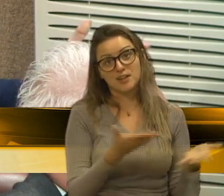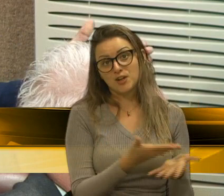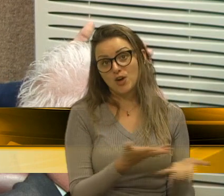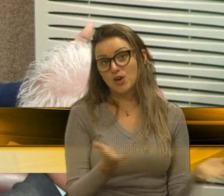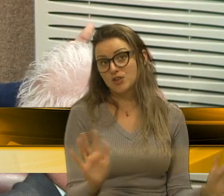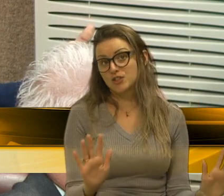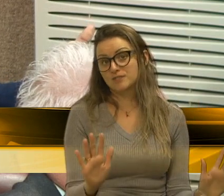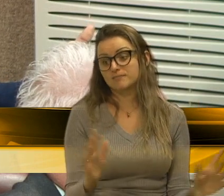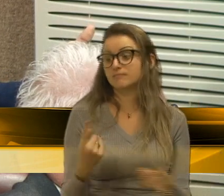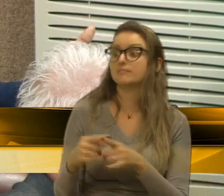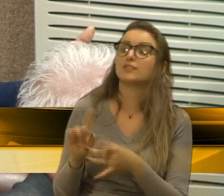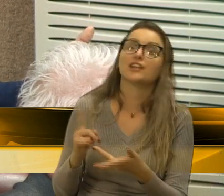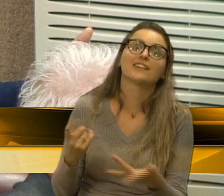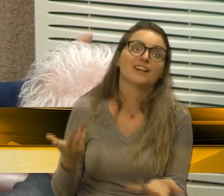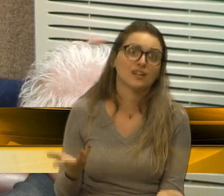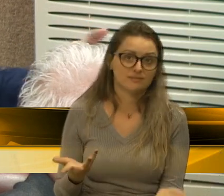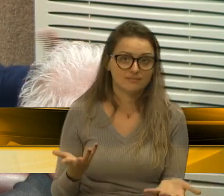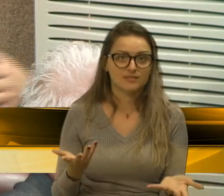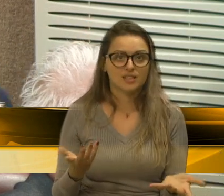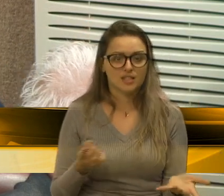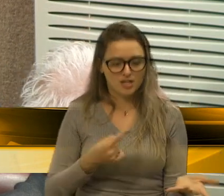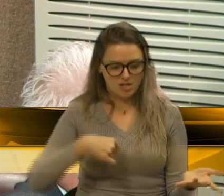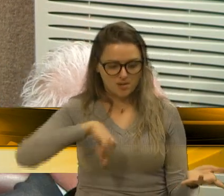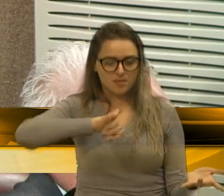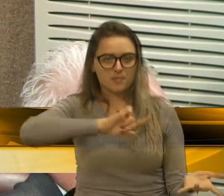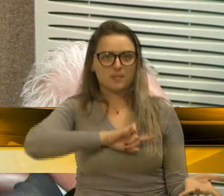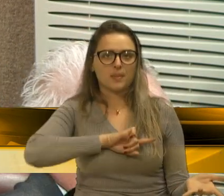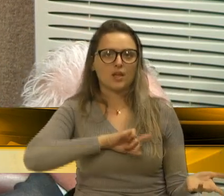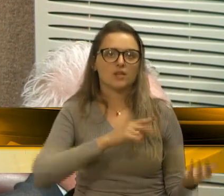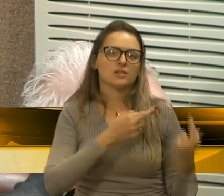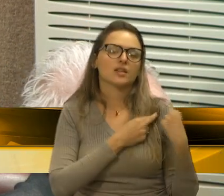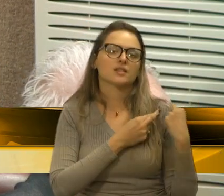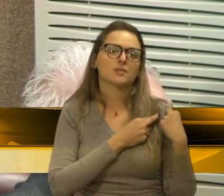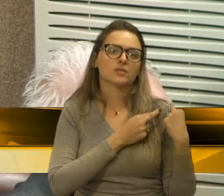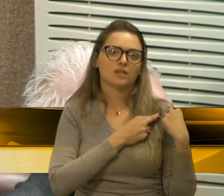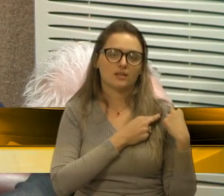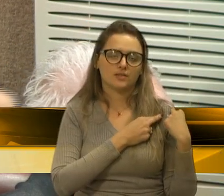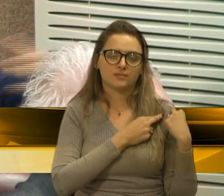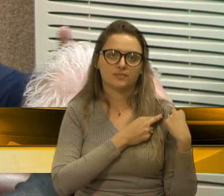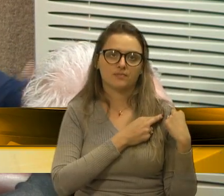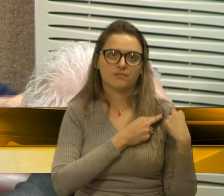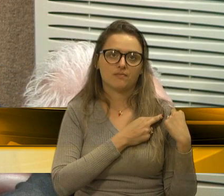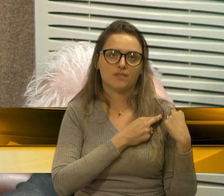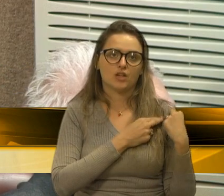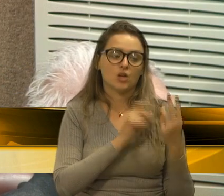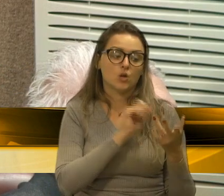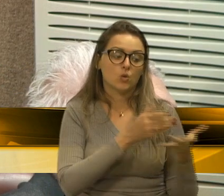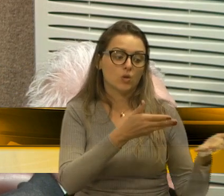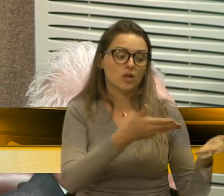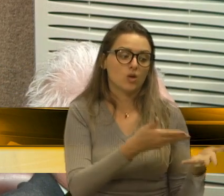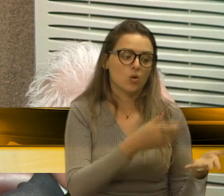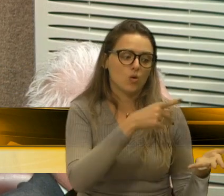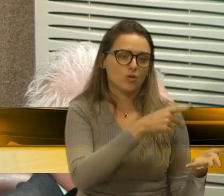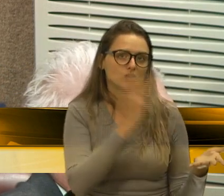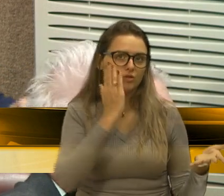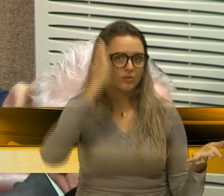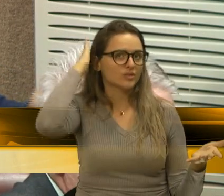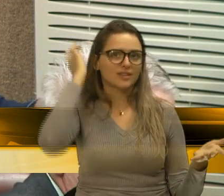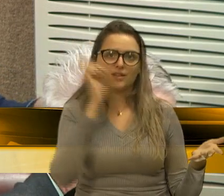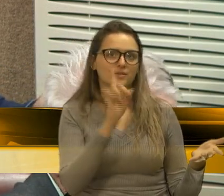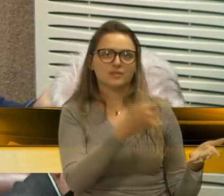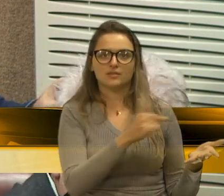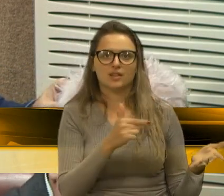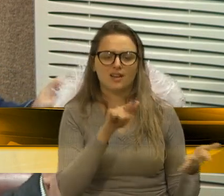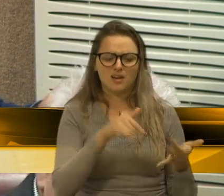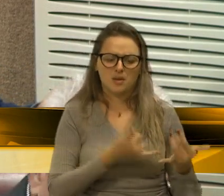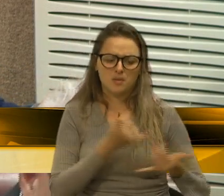Por que não? Por que não? Para nós, nós somos responsáveis, ao contrário do que está acontecendo por aí. Então, brincar